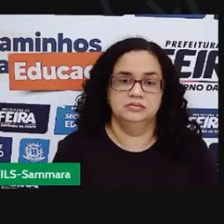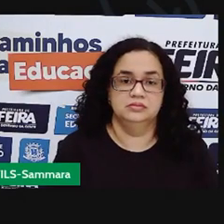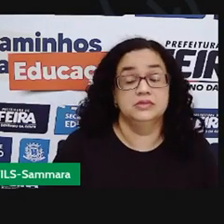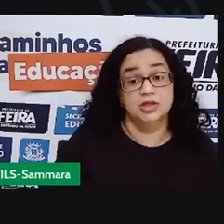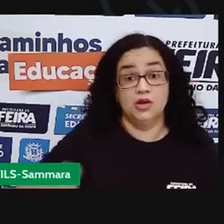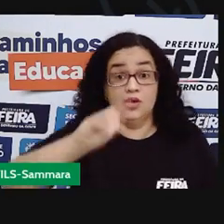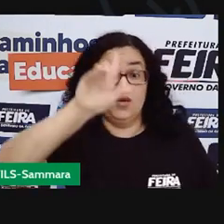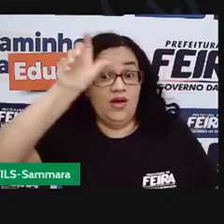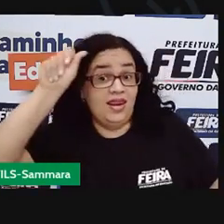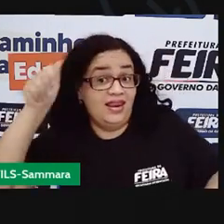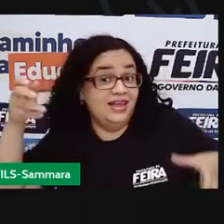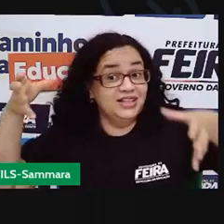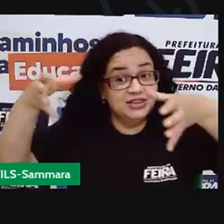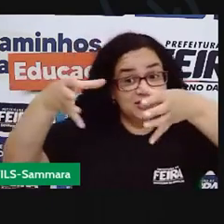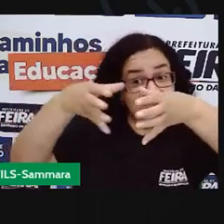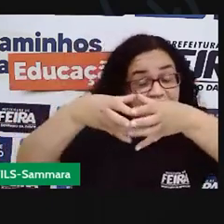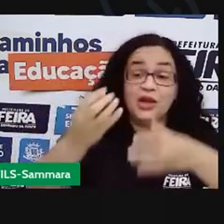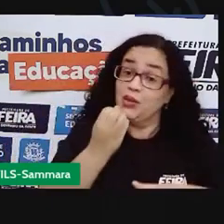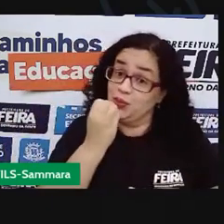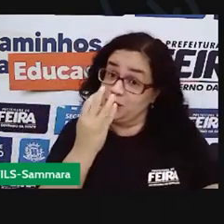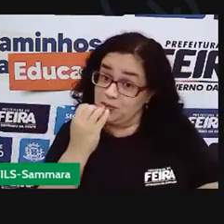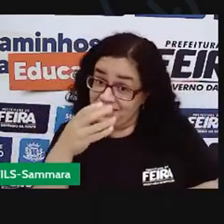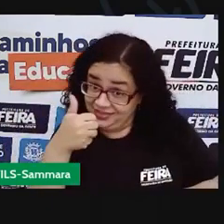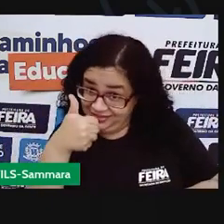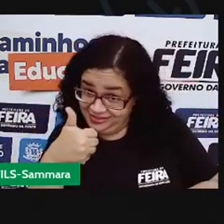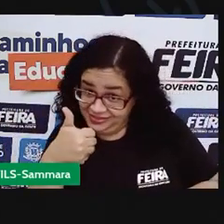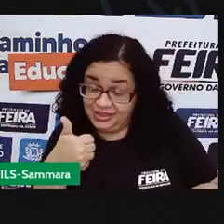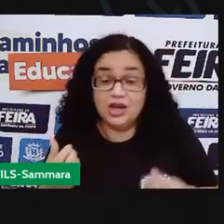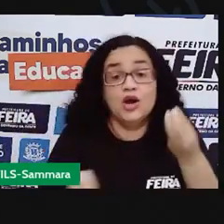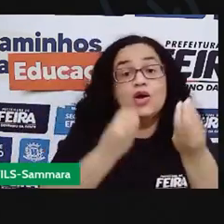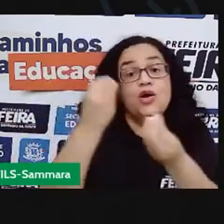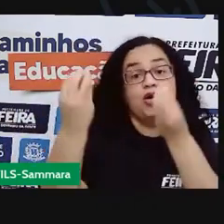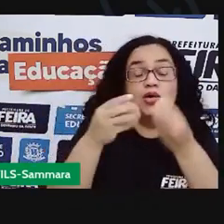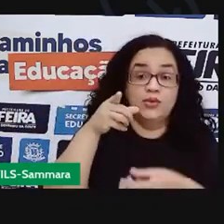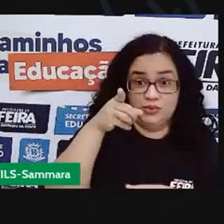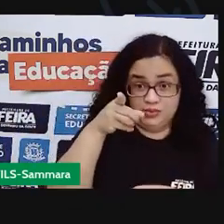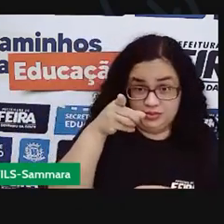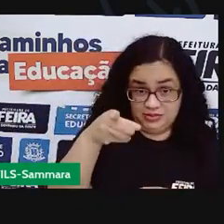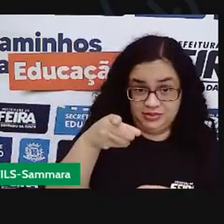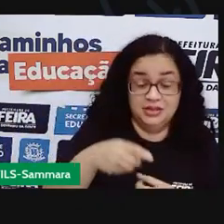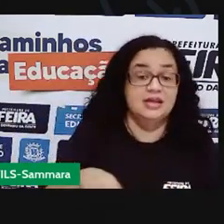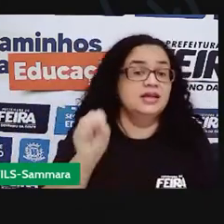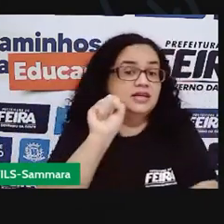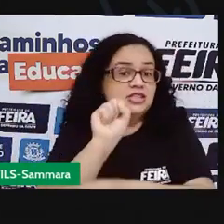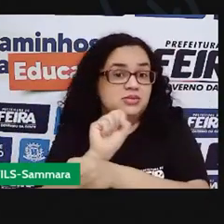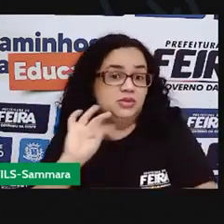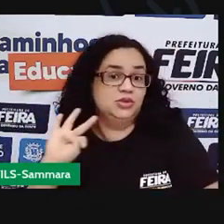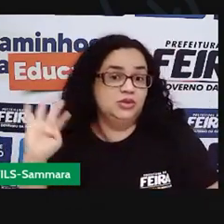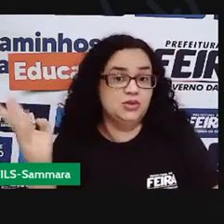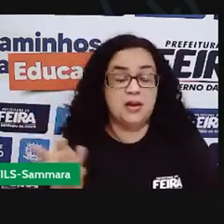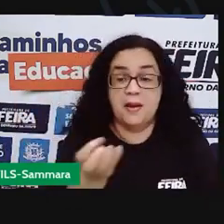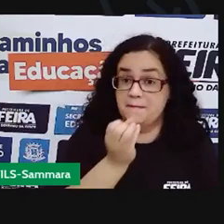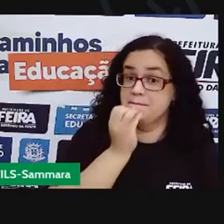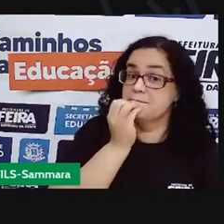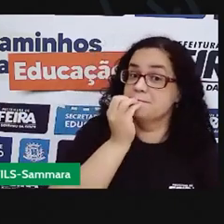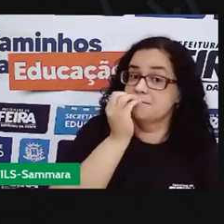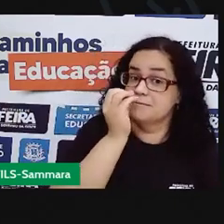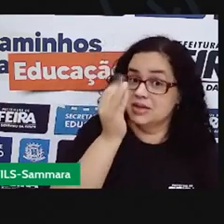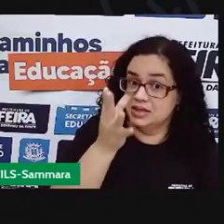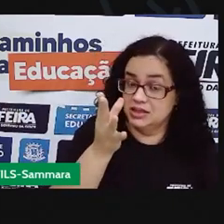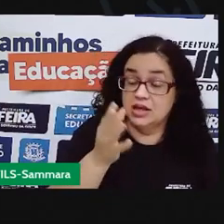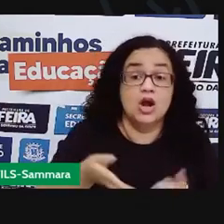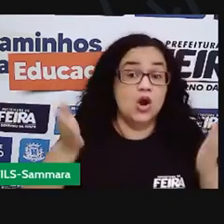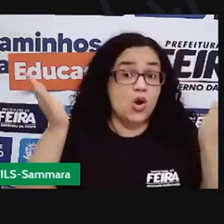Olá, turma! Tudo bem com vocês? Como é que vocês estão? Espero que sejam todos muito bem. Bom,